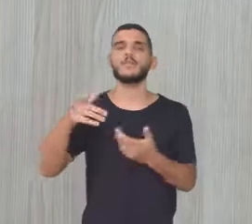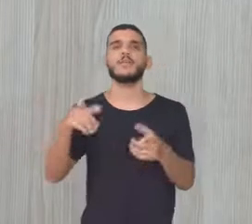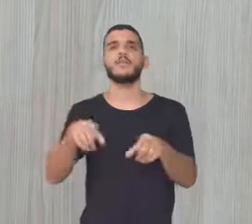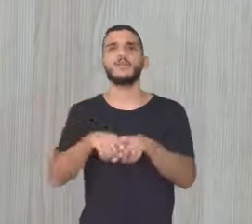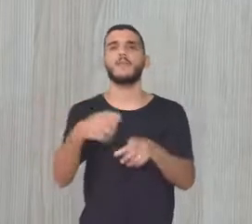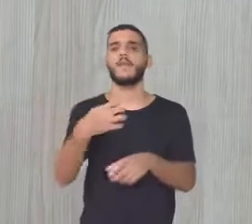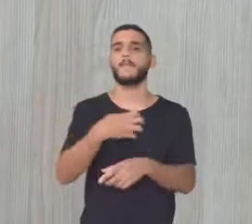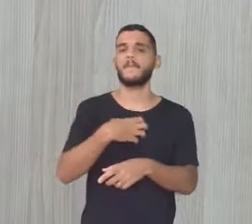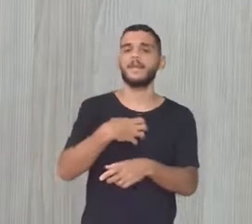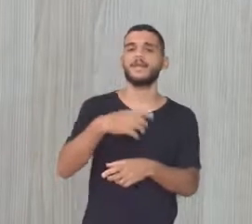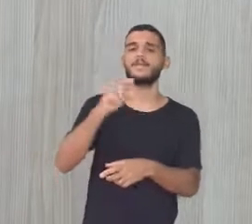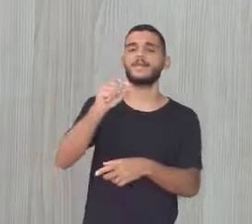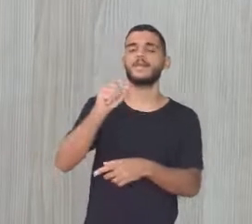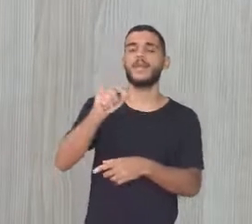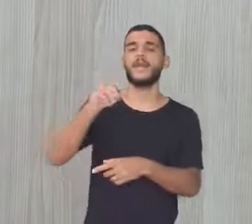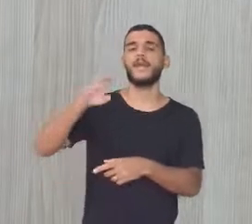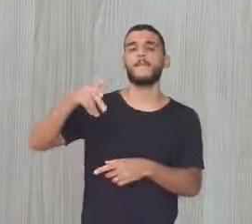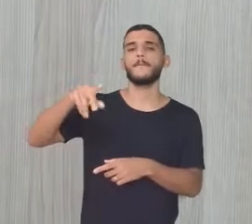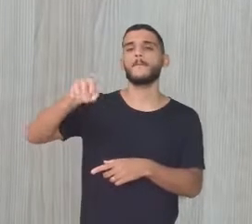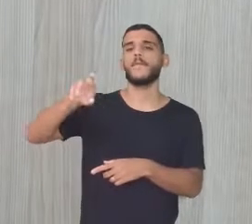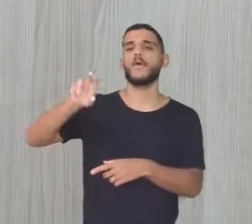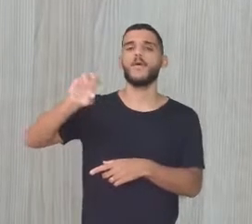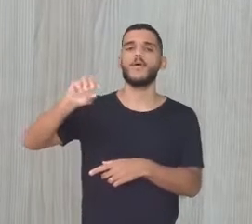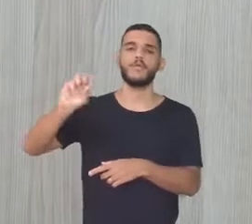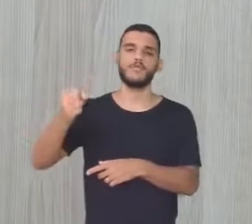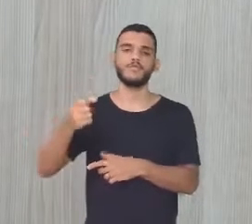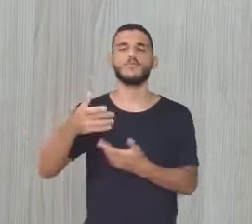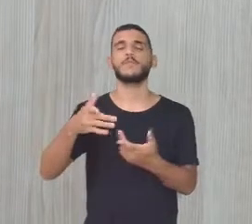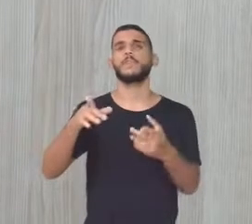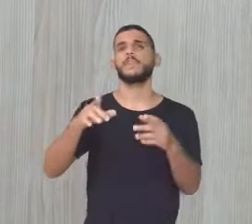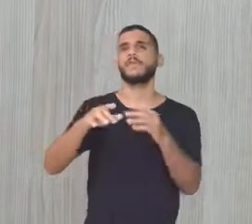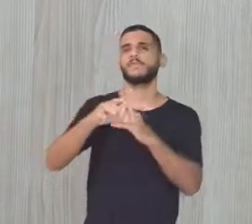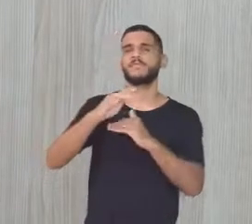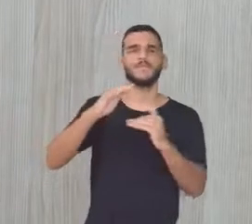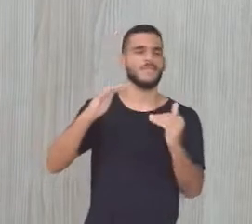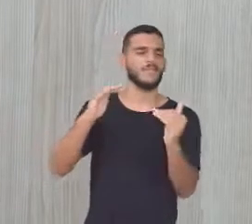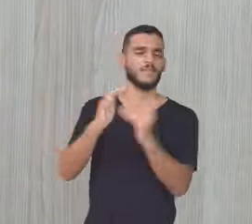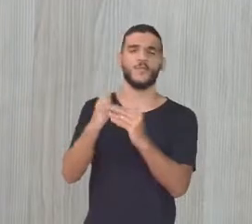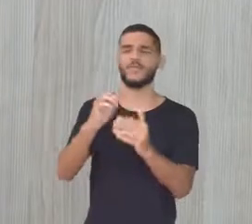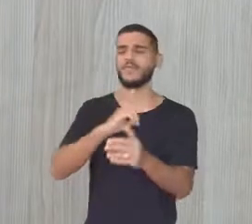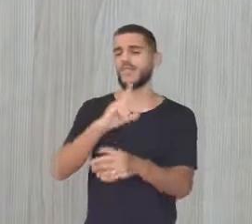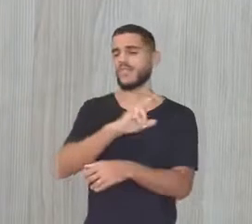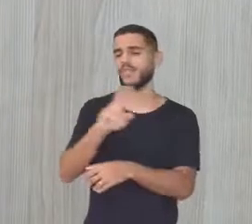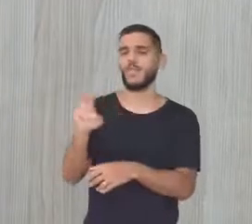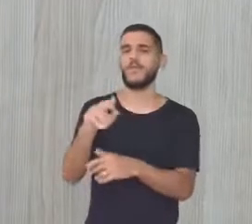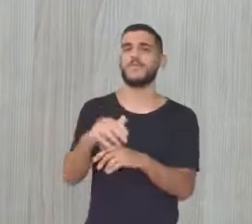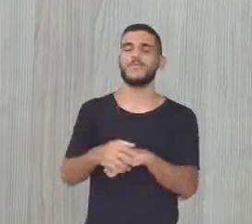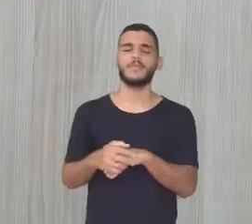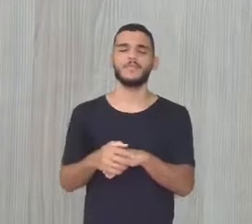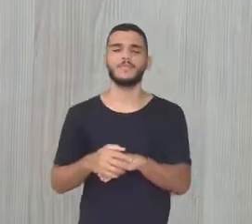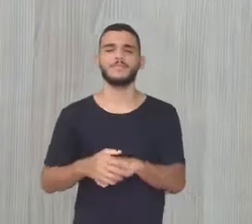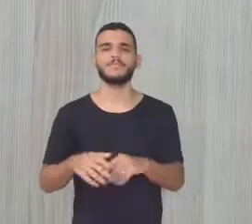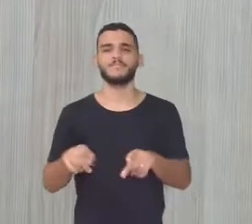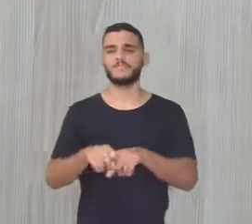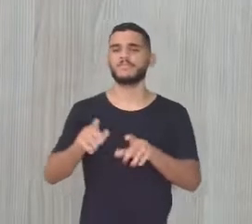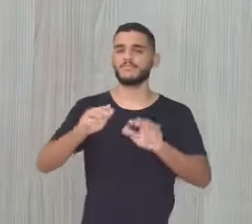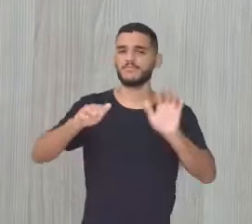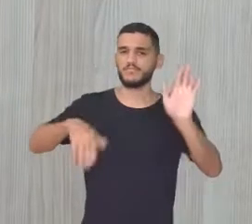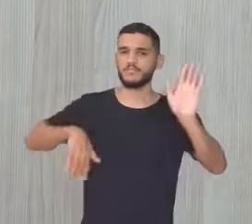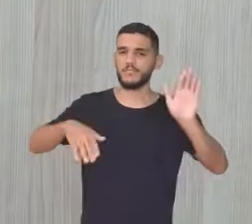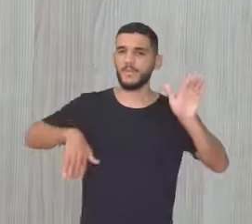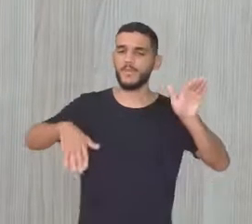fato Praia do Cachorro Isso Praia do Cachorro Também, né Apesar que Essa Praia do Cachorro Falam que É